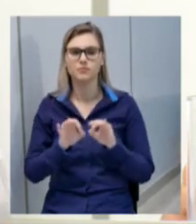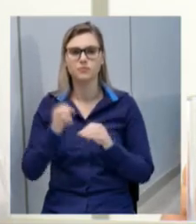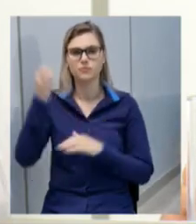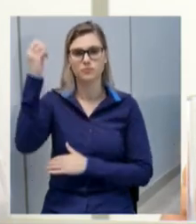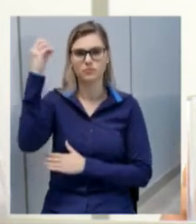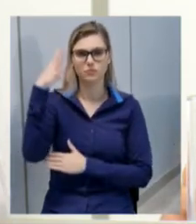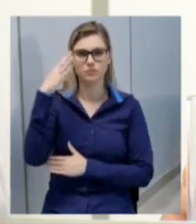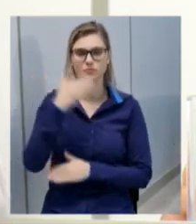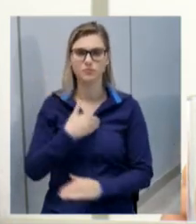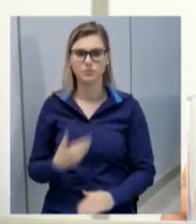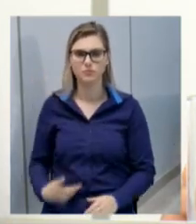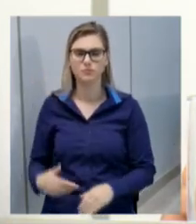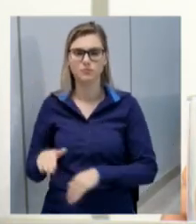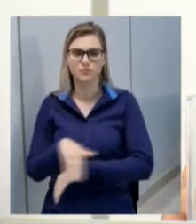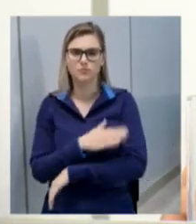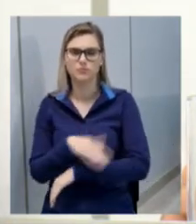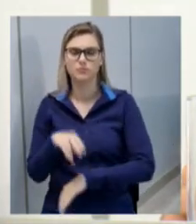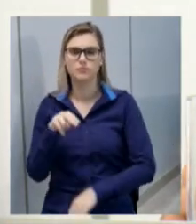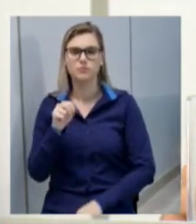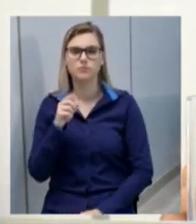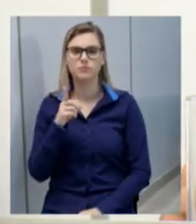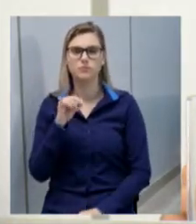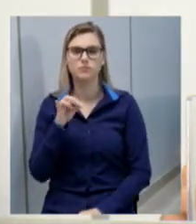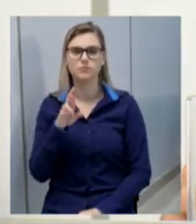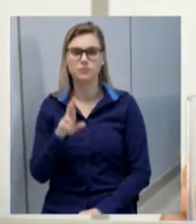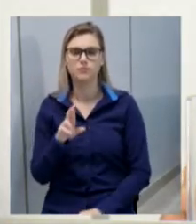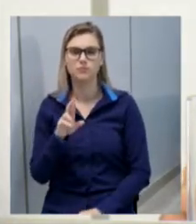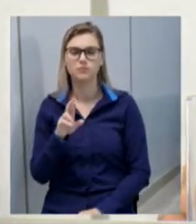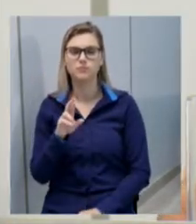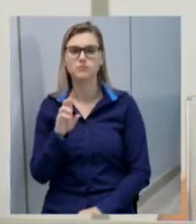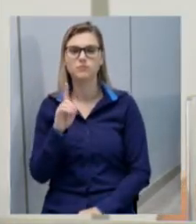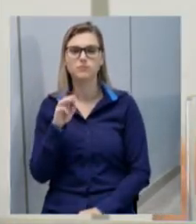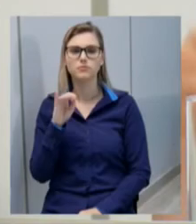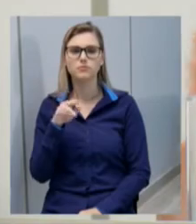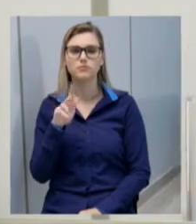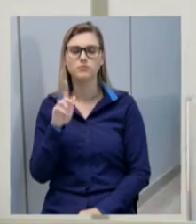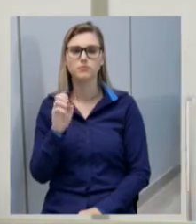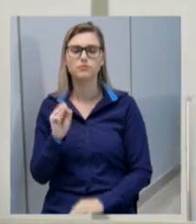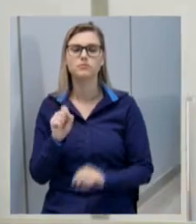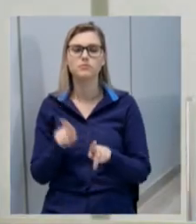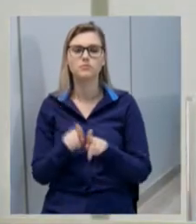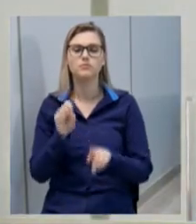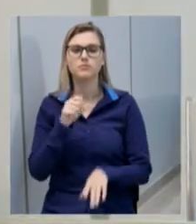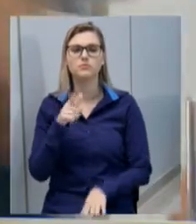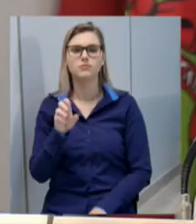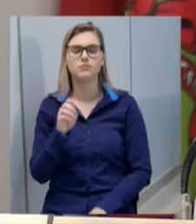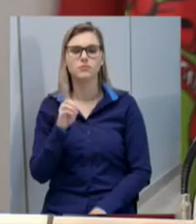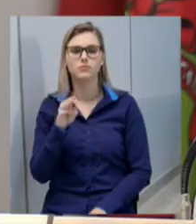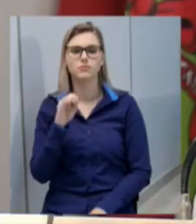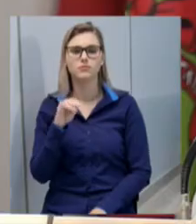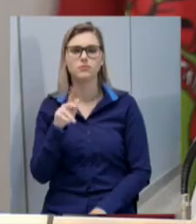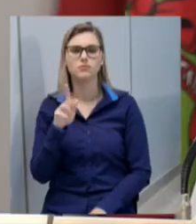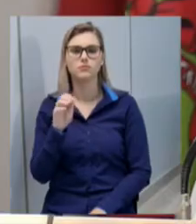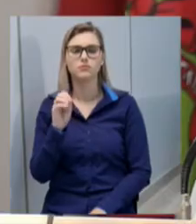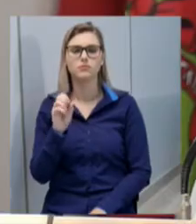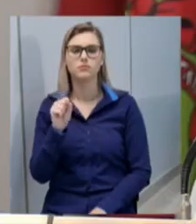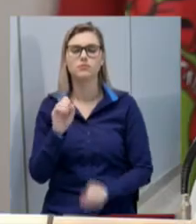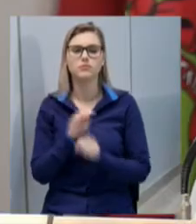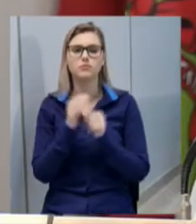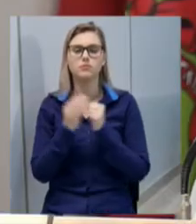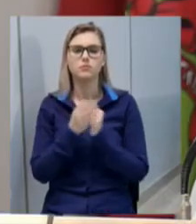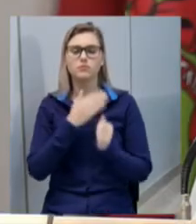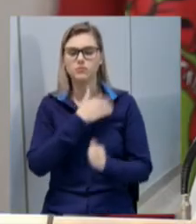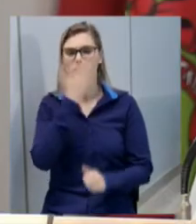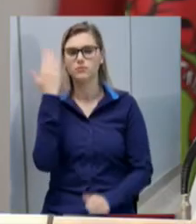iluminação pública nas ruas Nadir Domingos Berto e São Domingos no bairro Nossa Senhora de Fátima a indicação está em